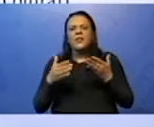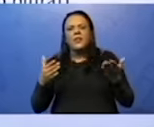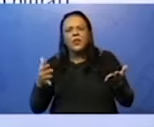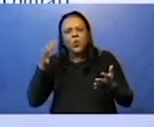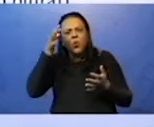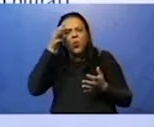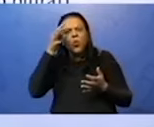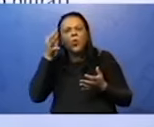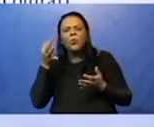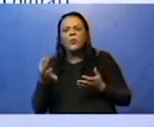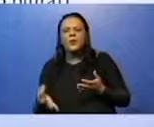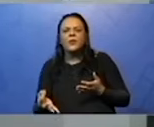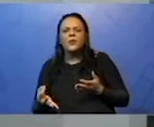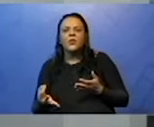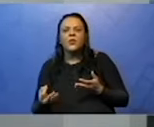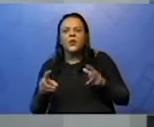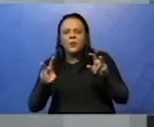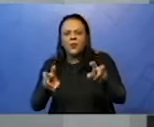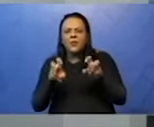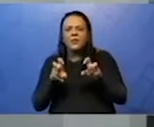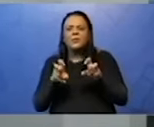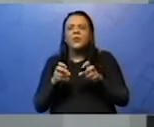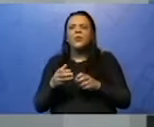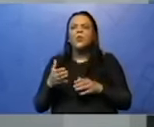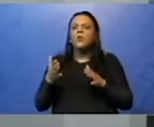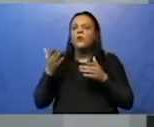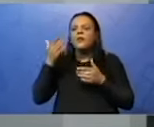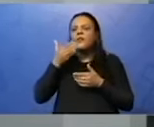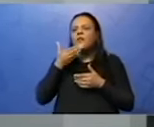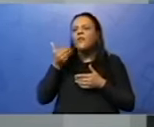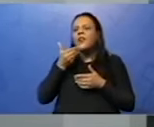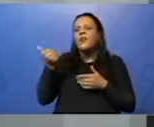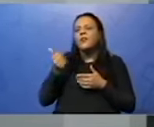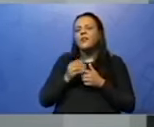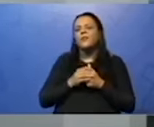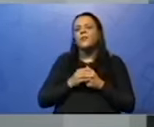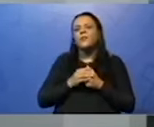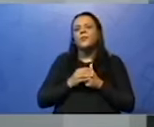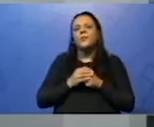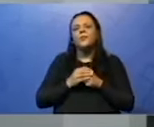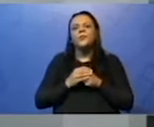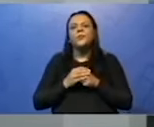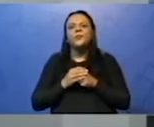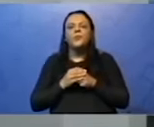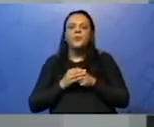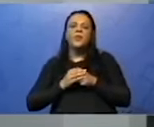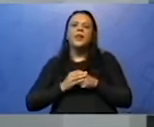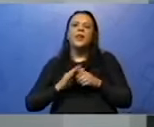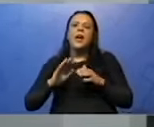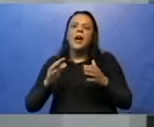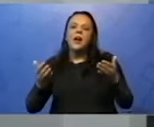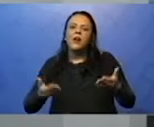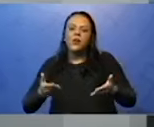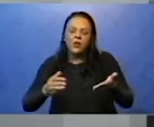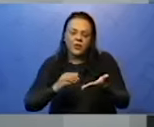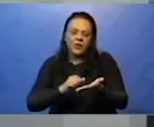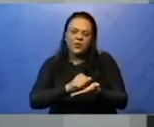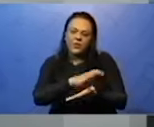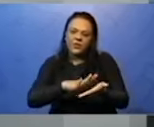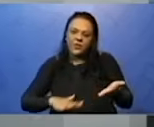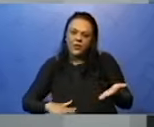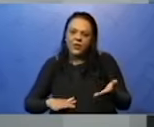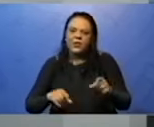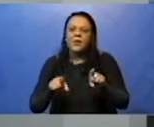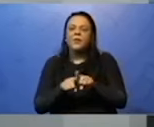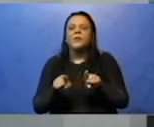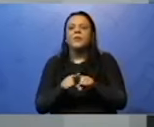como é tranquilo? Vamos praticar, fazer os exercícios? Então, vamos lá. Depois vocês colocam em prática, façam aí os exercícios que foram propostos lá